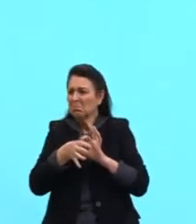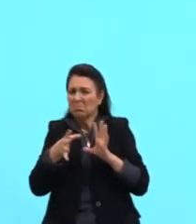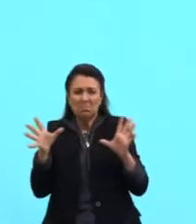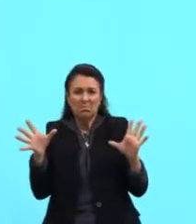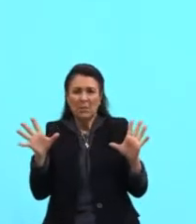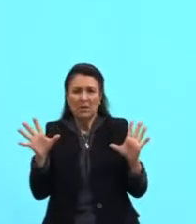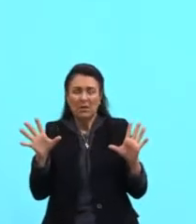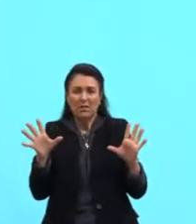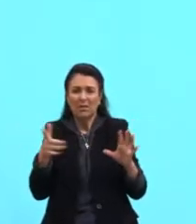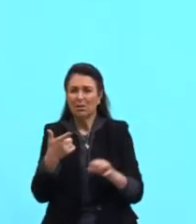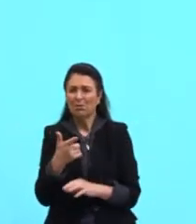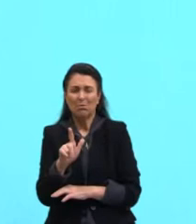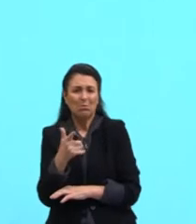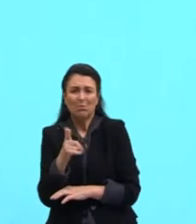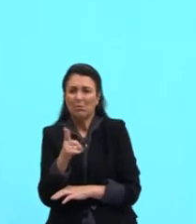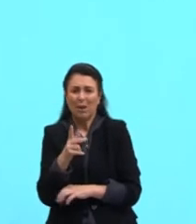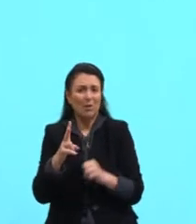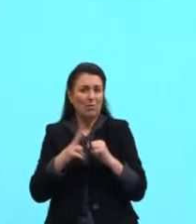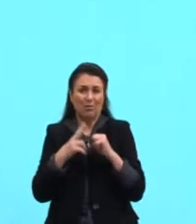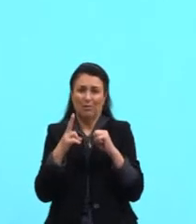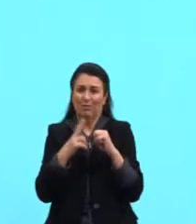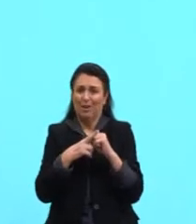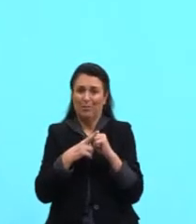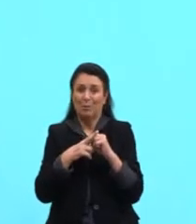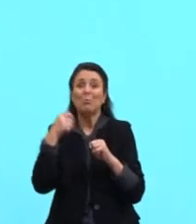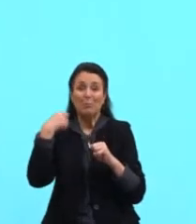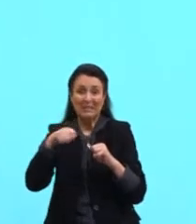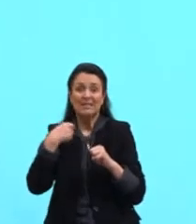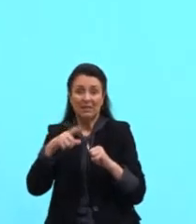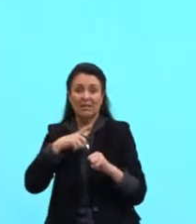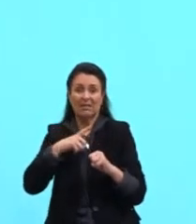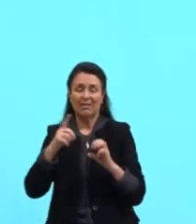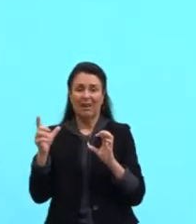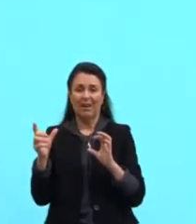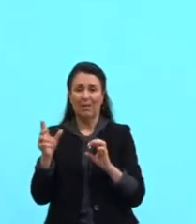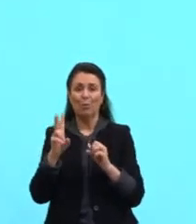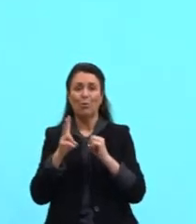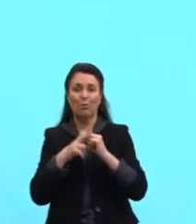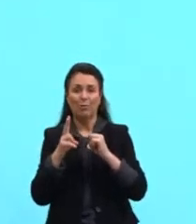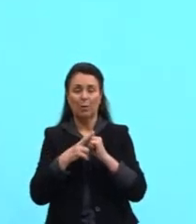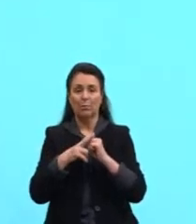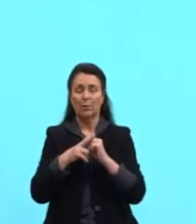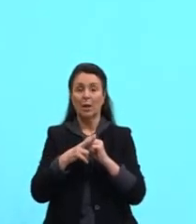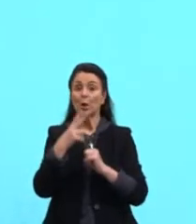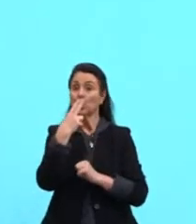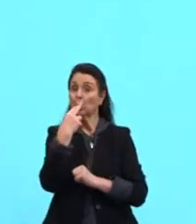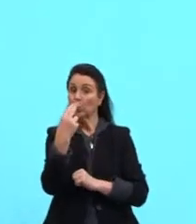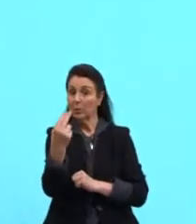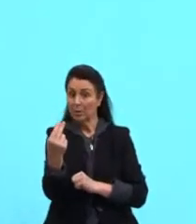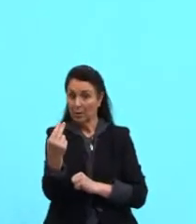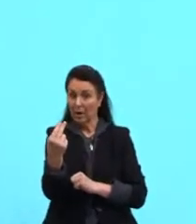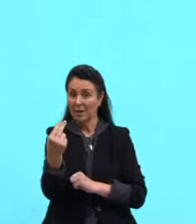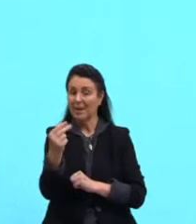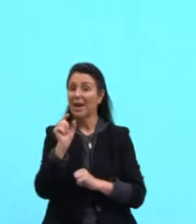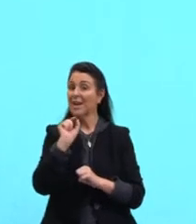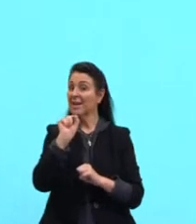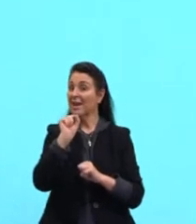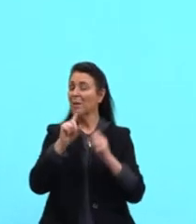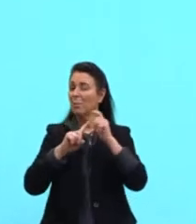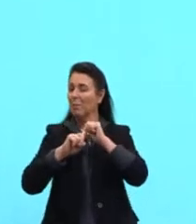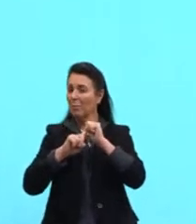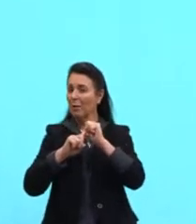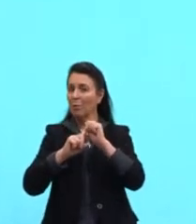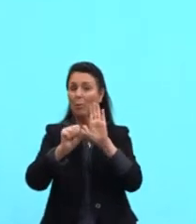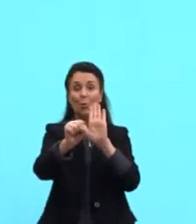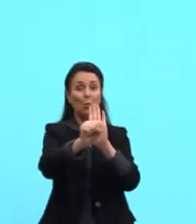Linkadas ao verbo. No inglês, a frase gira em torno do sujeito. Aí está a grande sacada, a grande